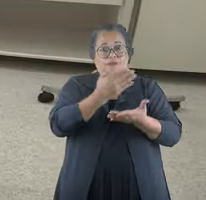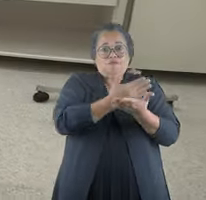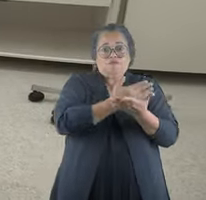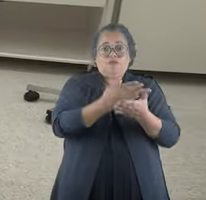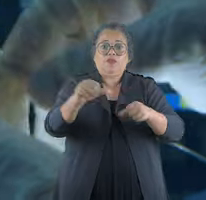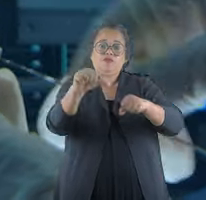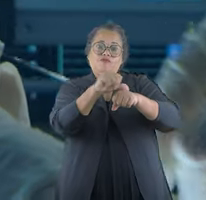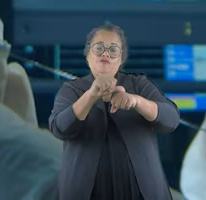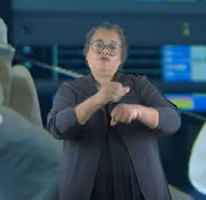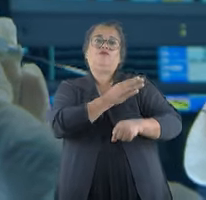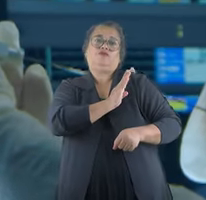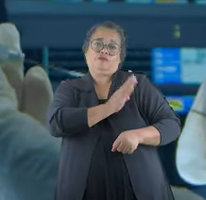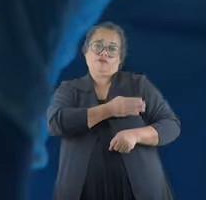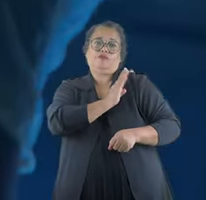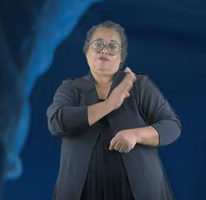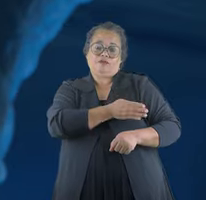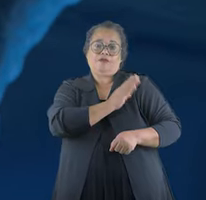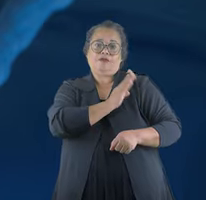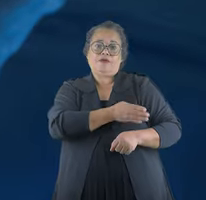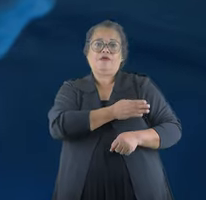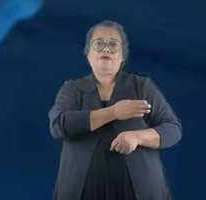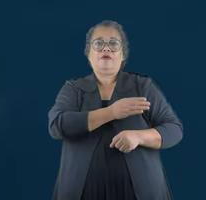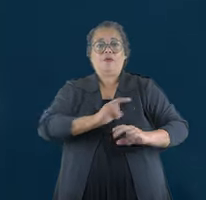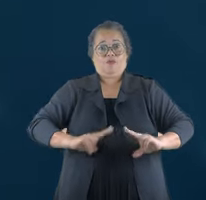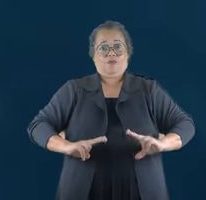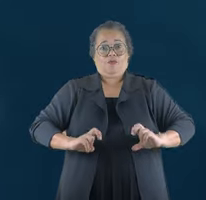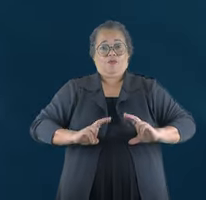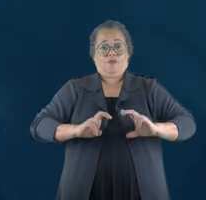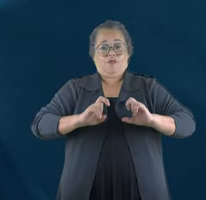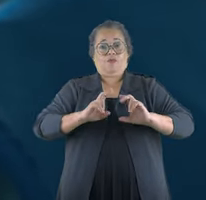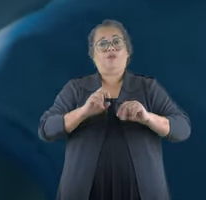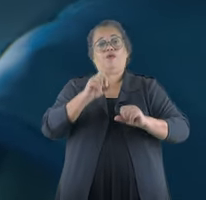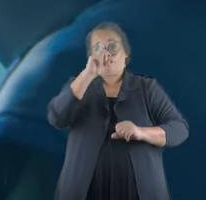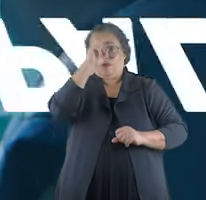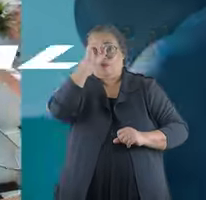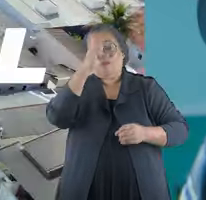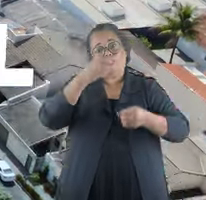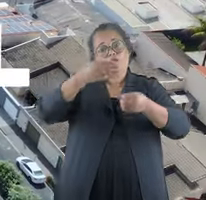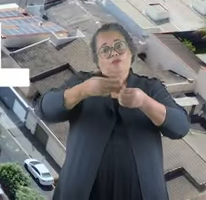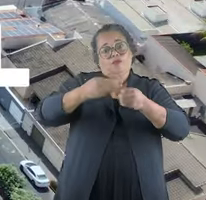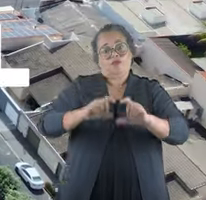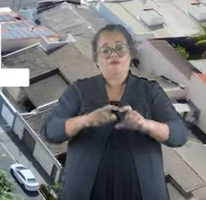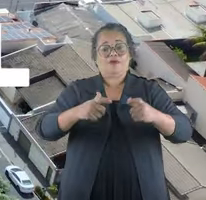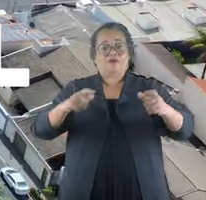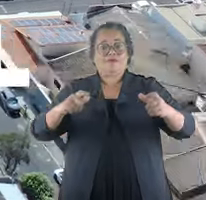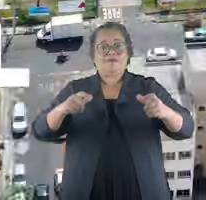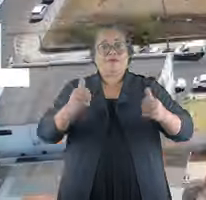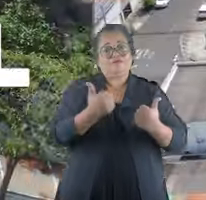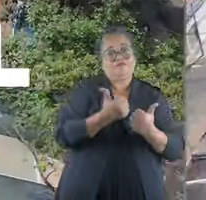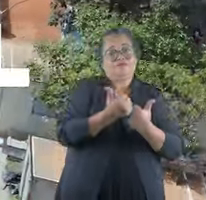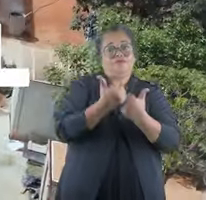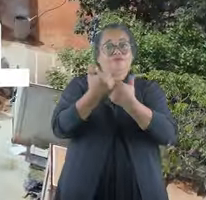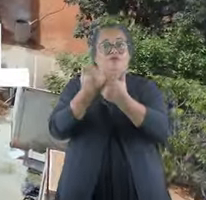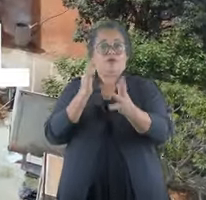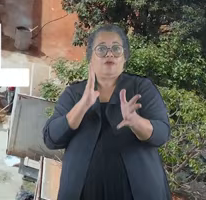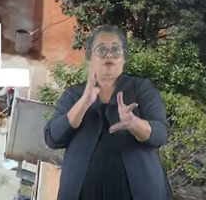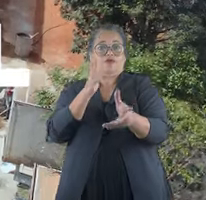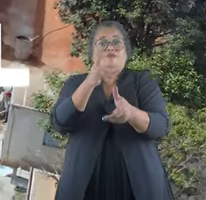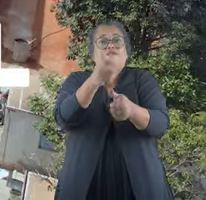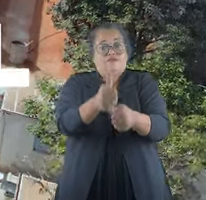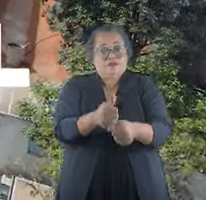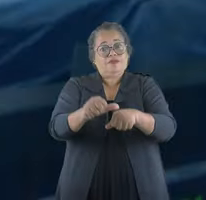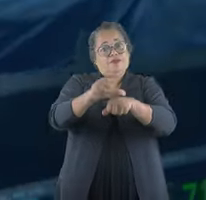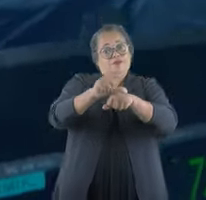hemodinâmica. Passamos a fazer cirurgias cardíacas e oncológicas no hospital municipal que está sendo ampliado. Além de